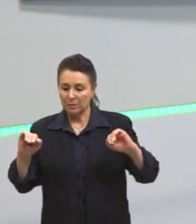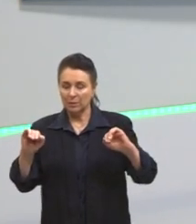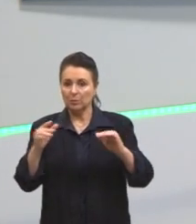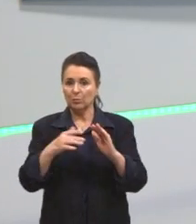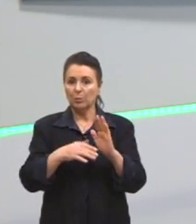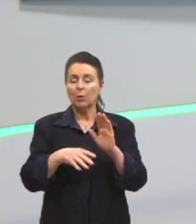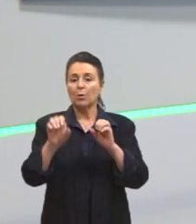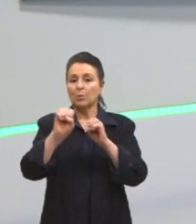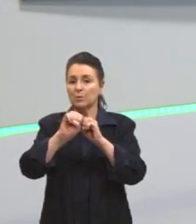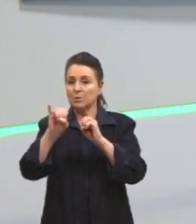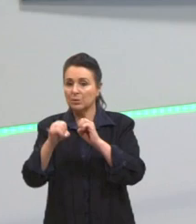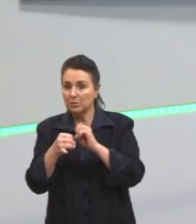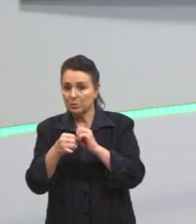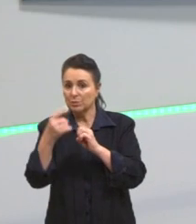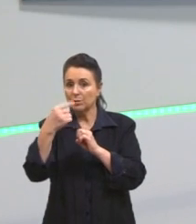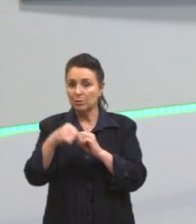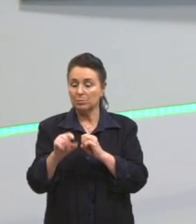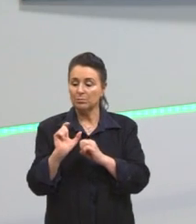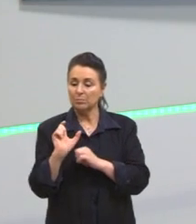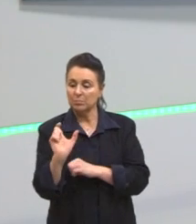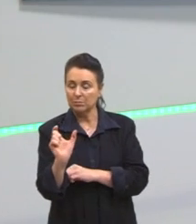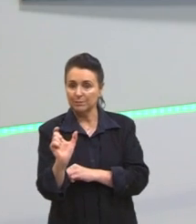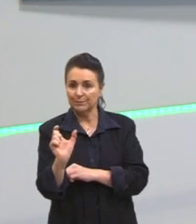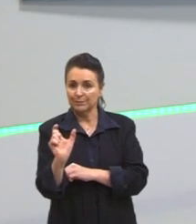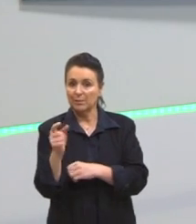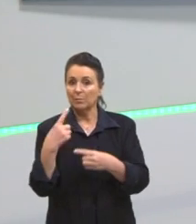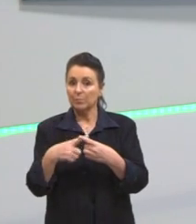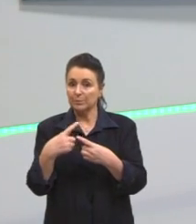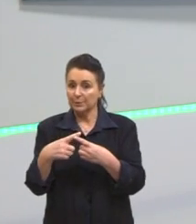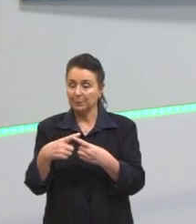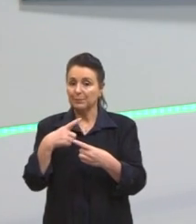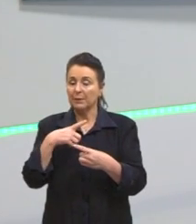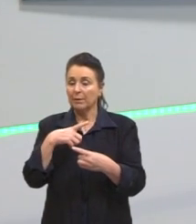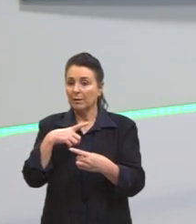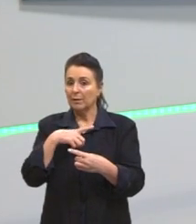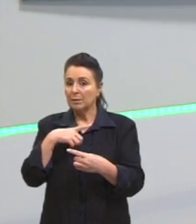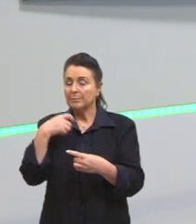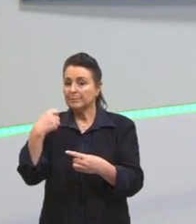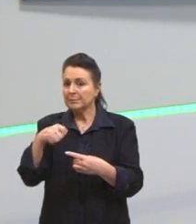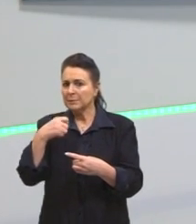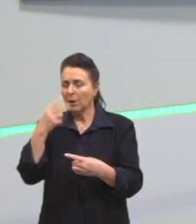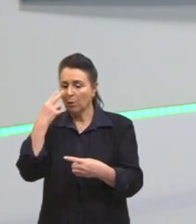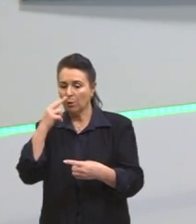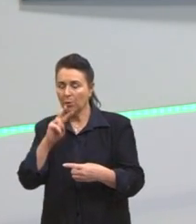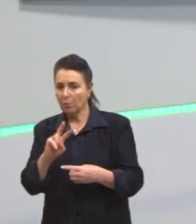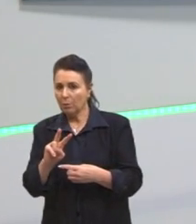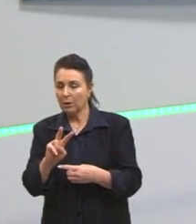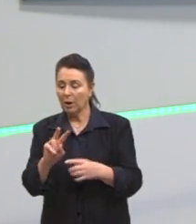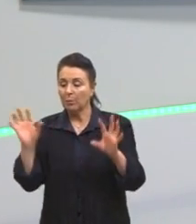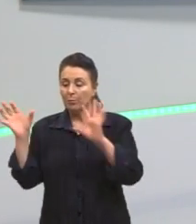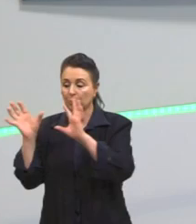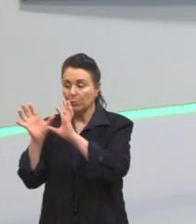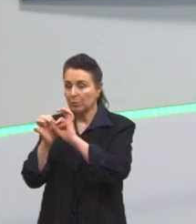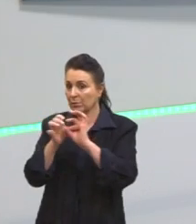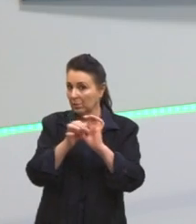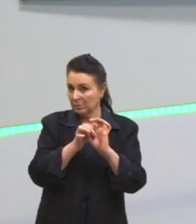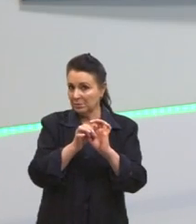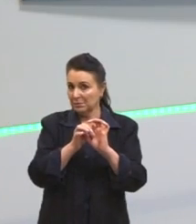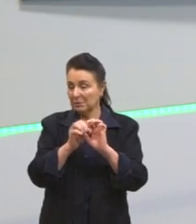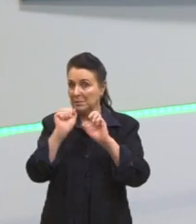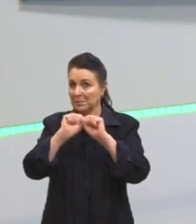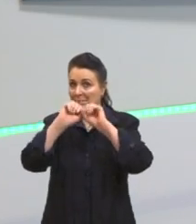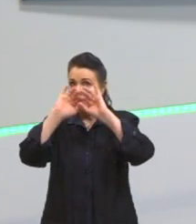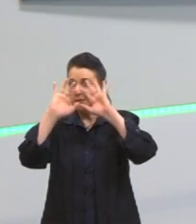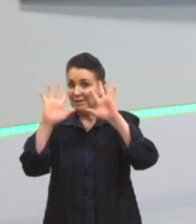adjetivos e outros termos. Que eu não coloquei ali os outros termos, porque a gente precisa olhar para dentro desse contexto, que fica muito mais claro,